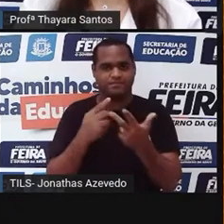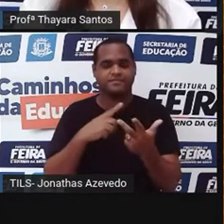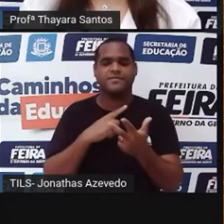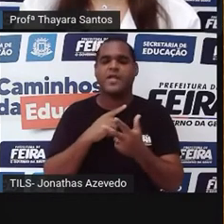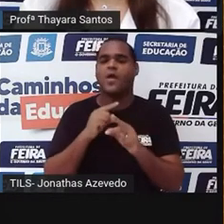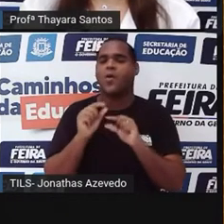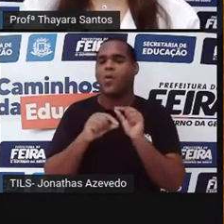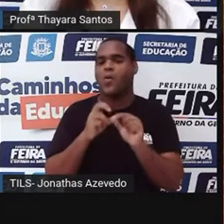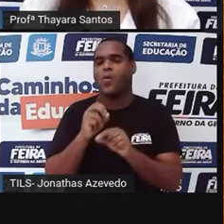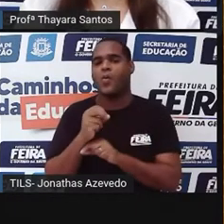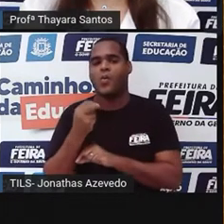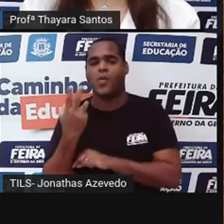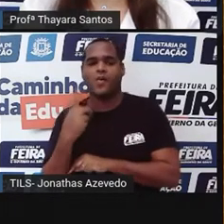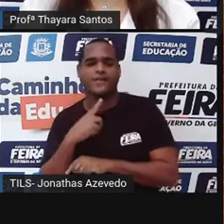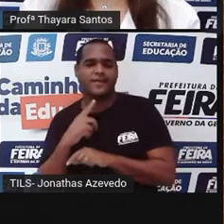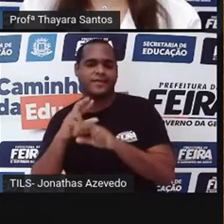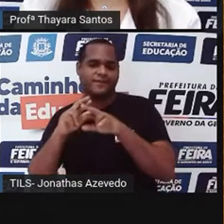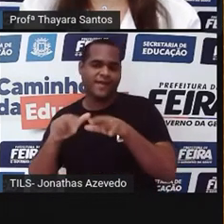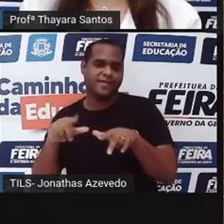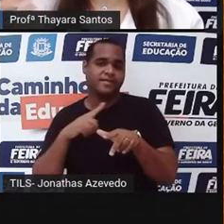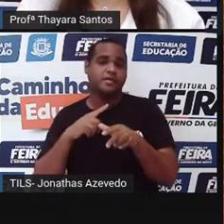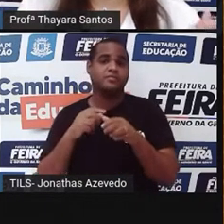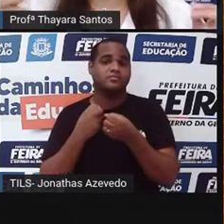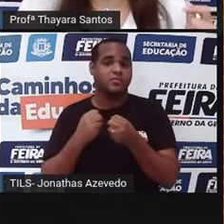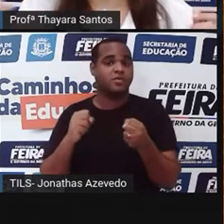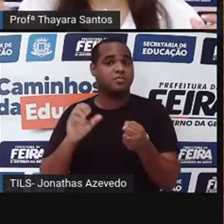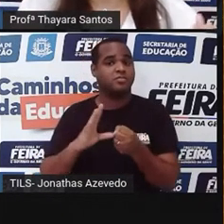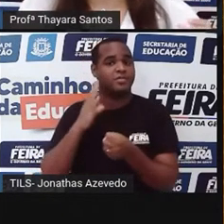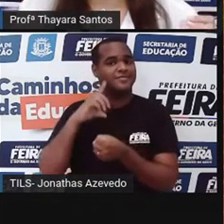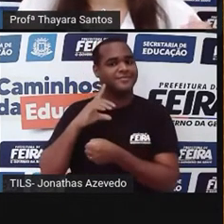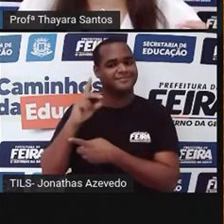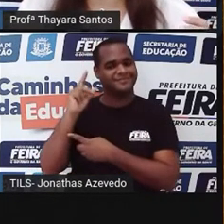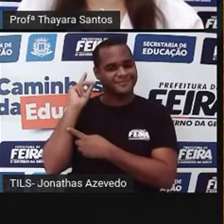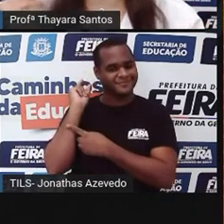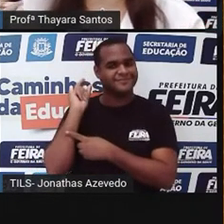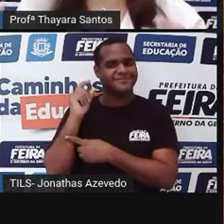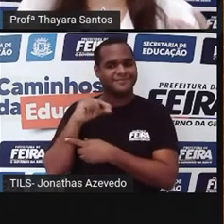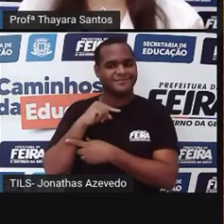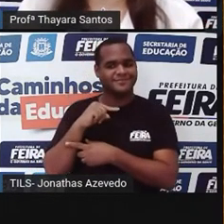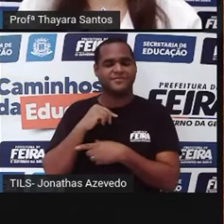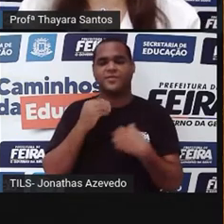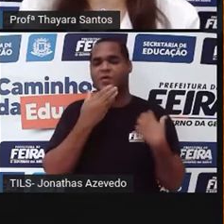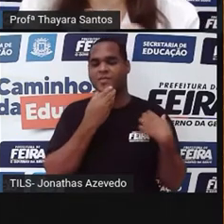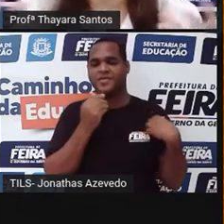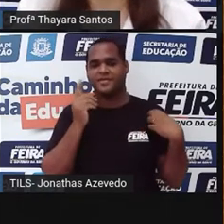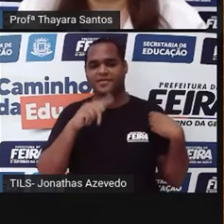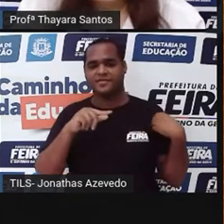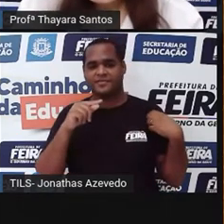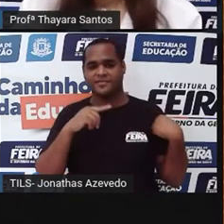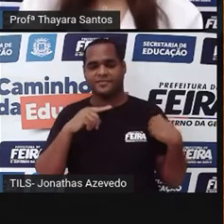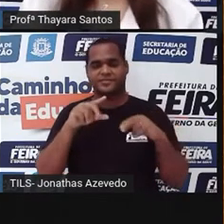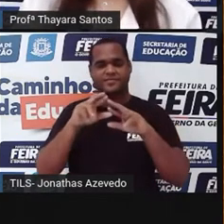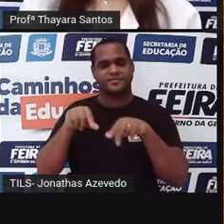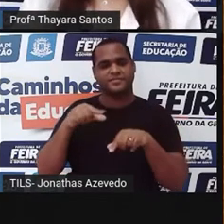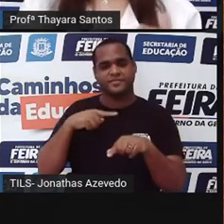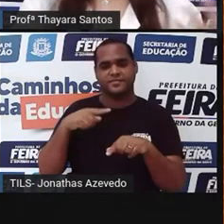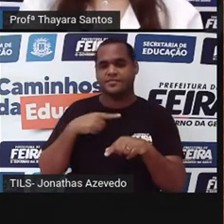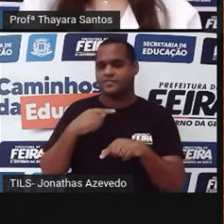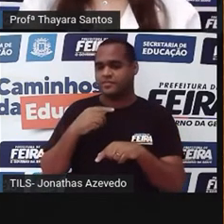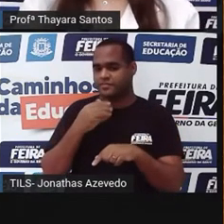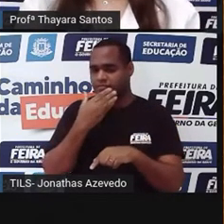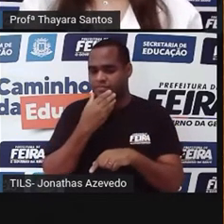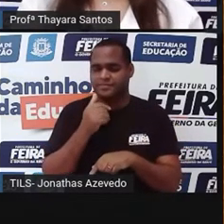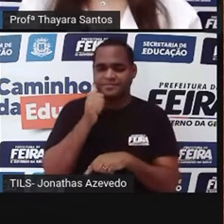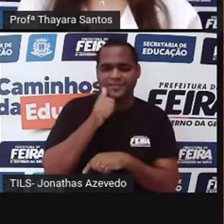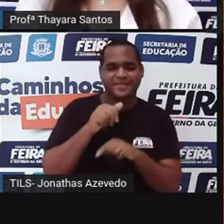ou para grandes produções ocorrem desde muito tempo. Desde muito tempo, os homens conseguem manipular os seres humanos. Um